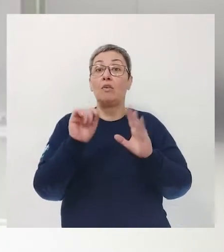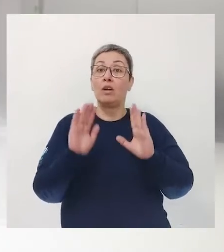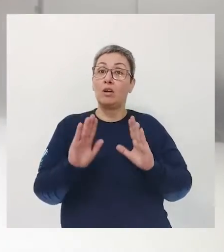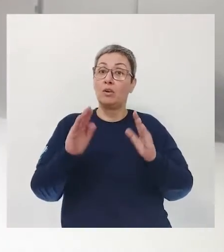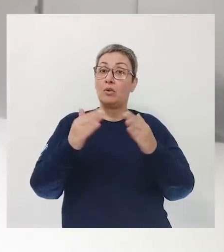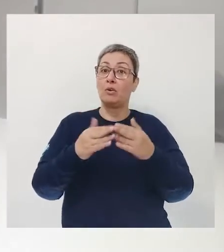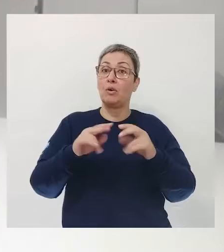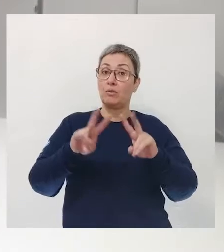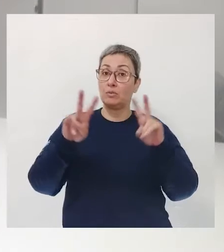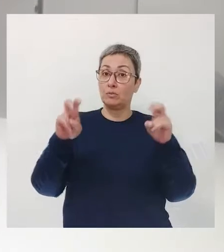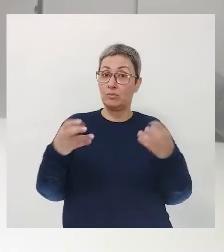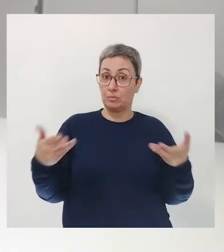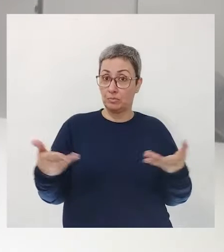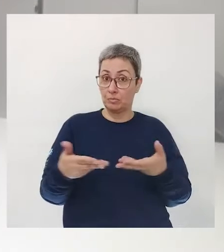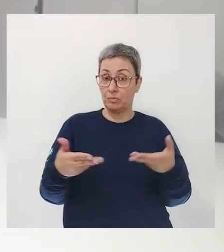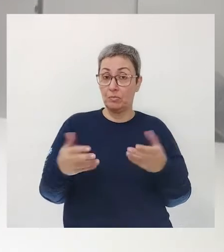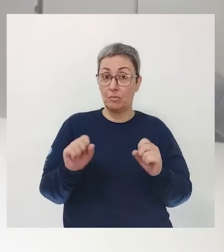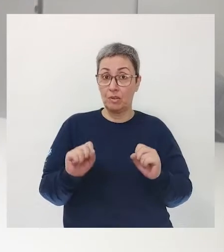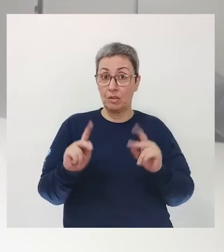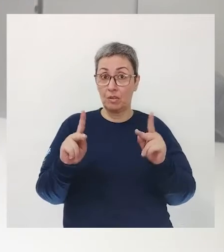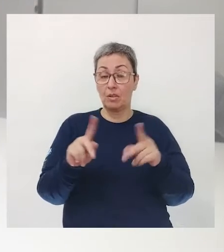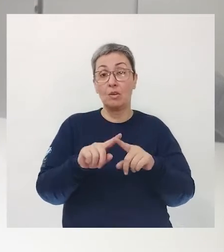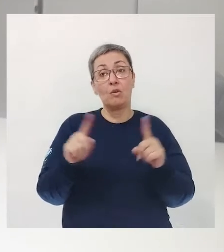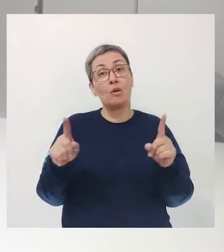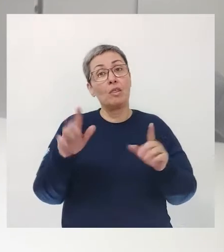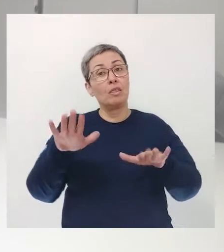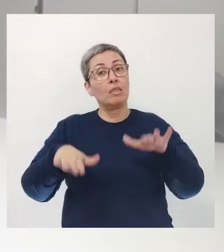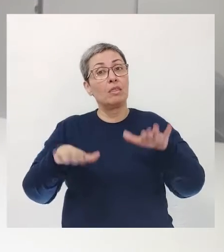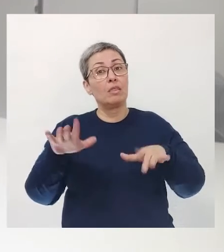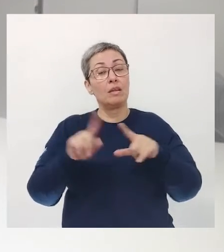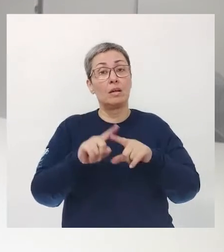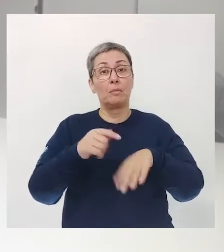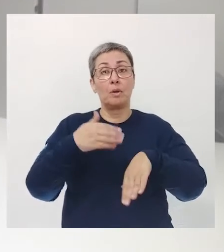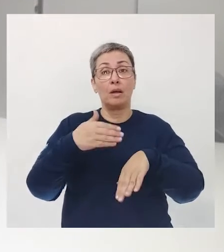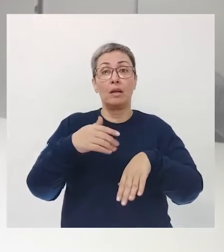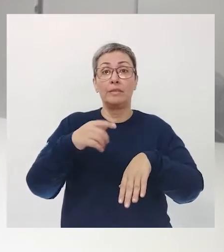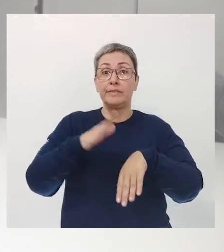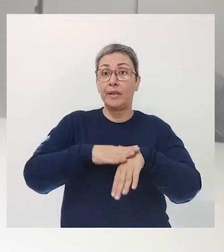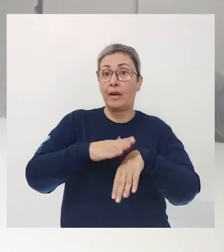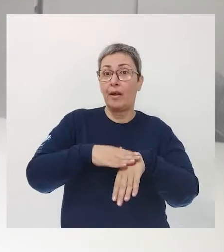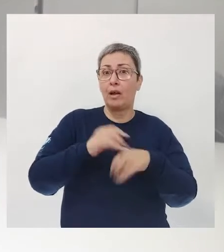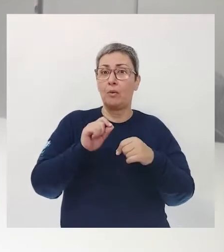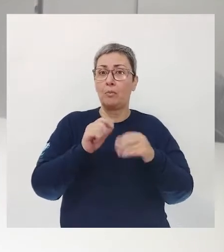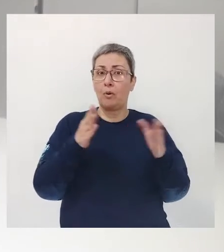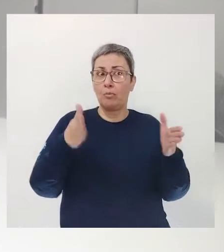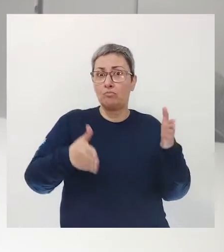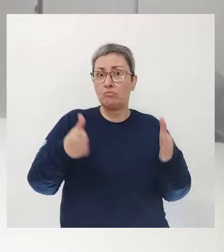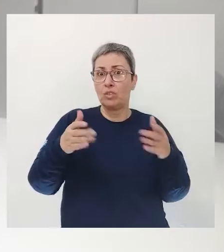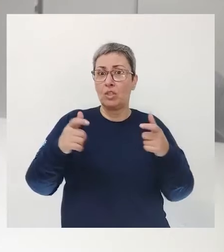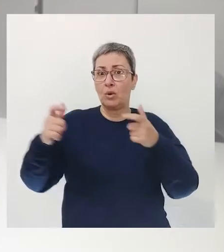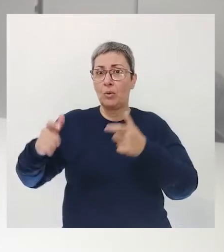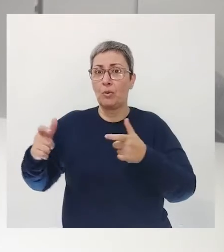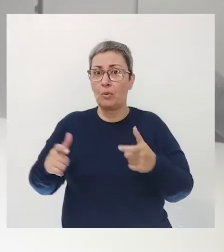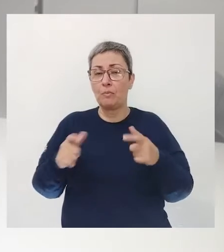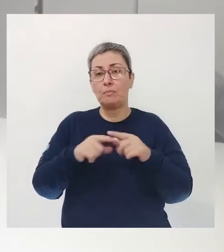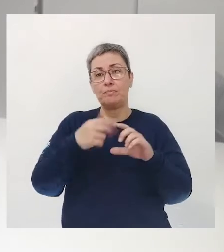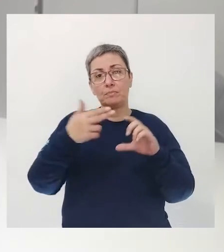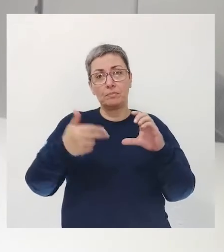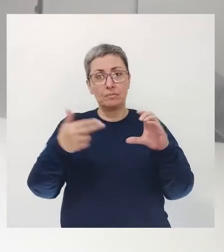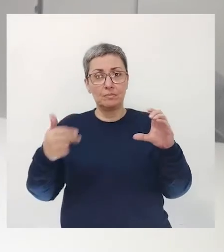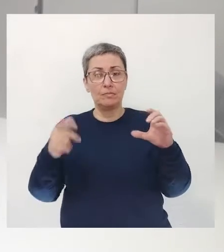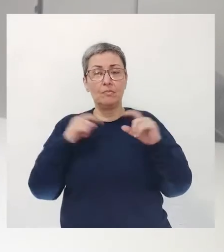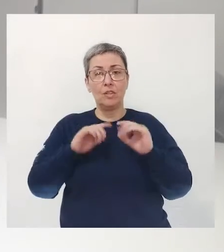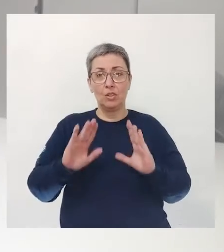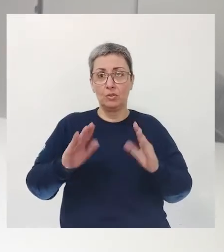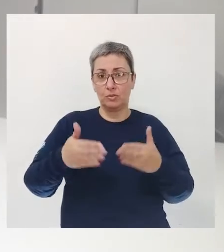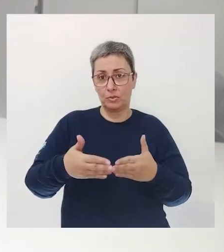abordar temas da atualidade Ok? Então dependendo da época Dependendo do lugar As charges